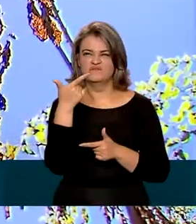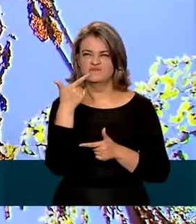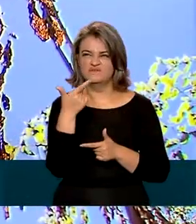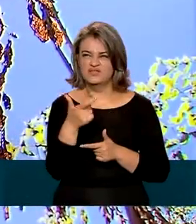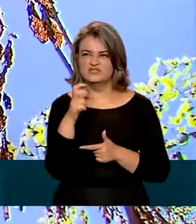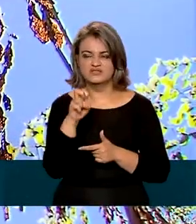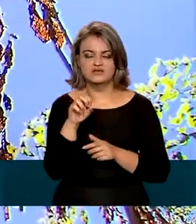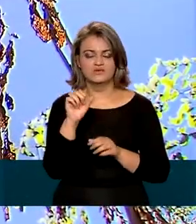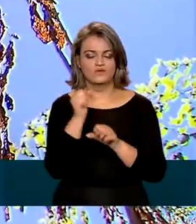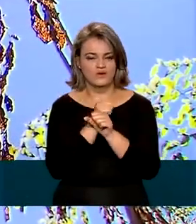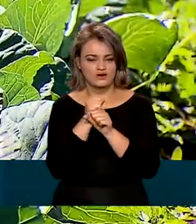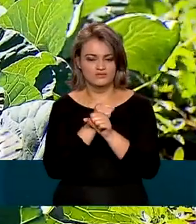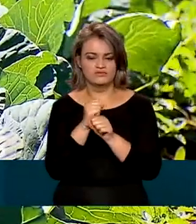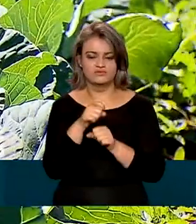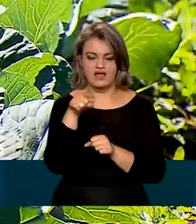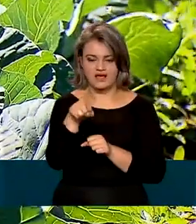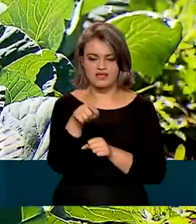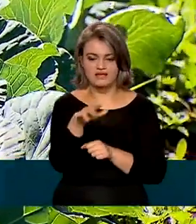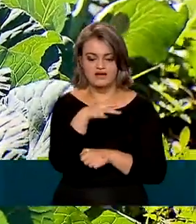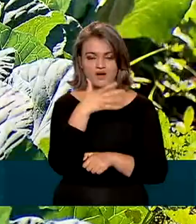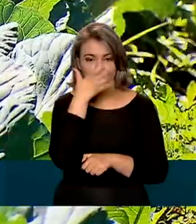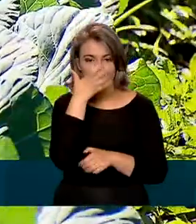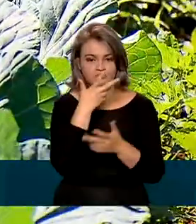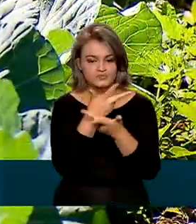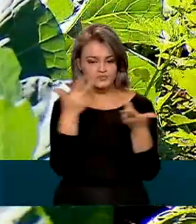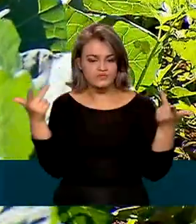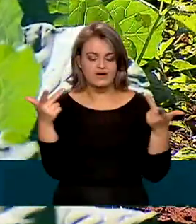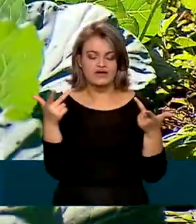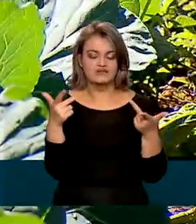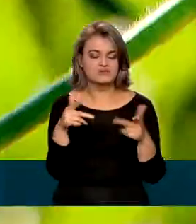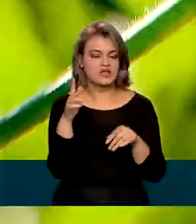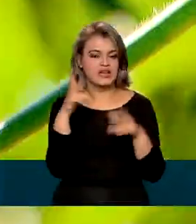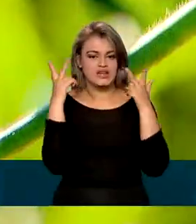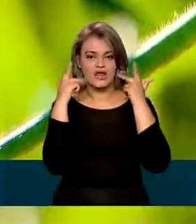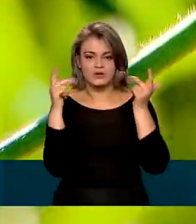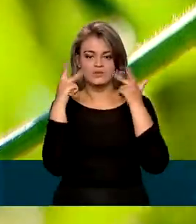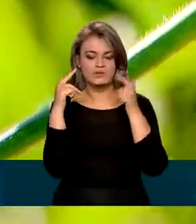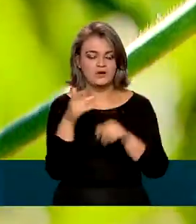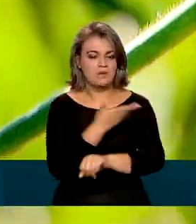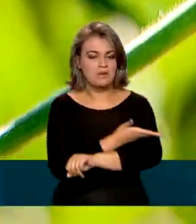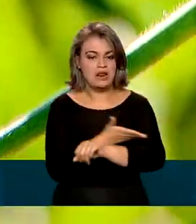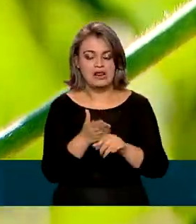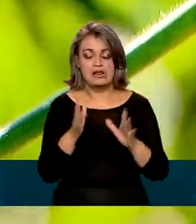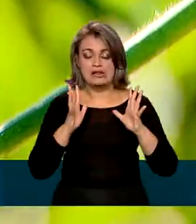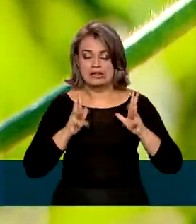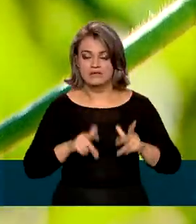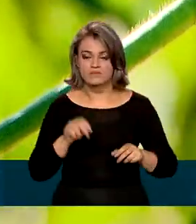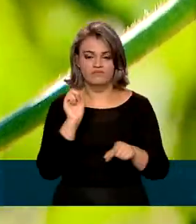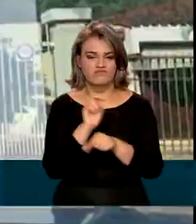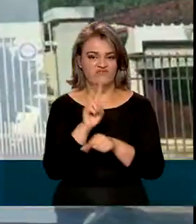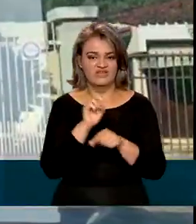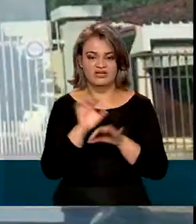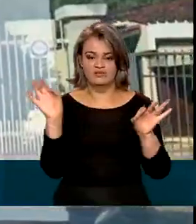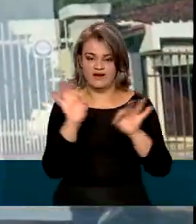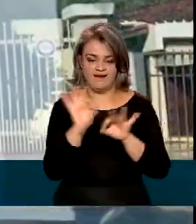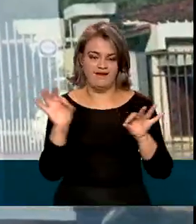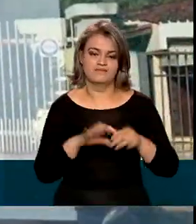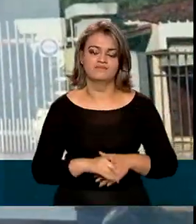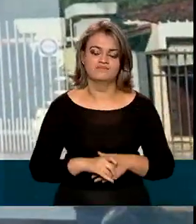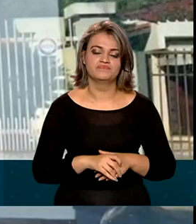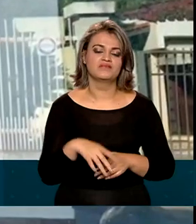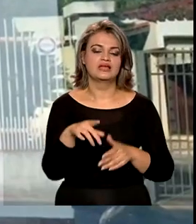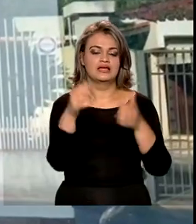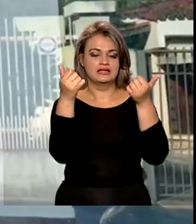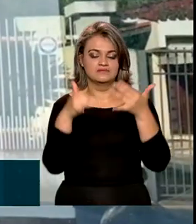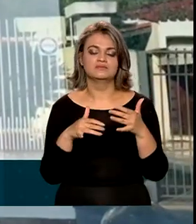propriedade, são cultivados mais de 60 tipos de alimentos, sem o uso de agrotóxicos. A importância de